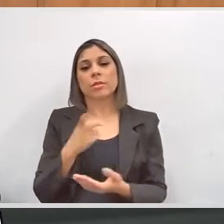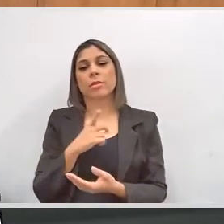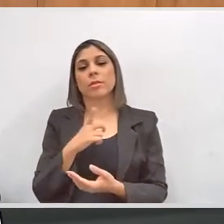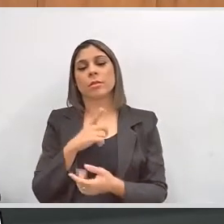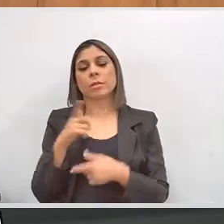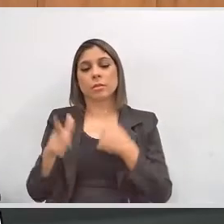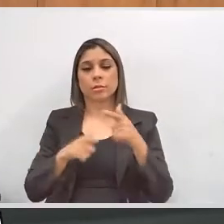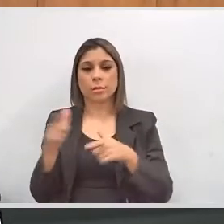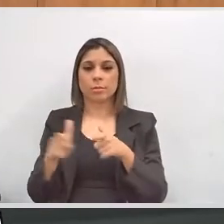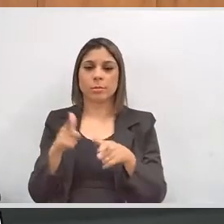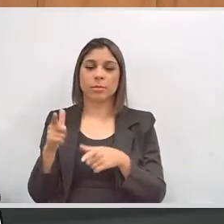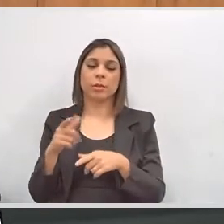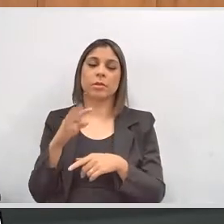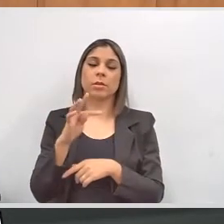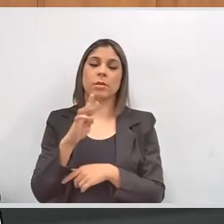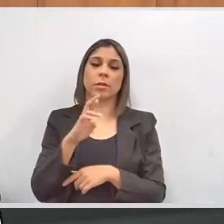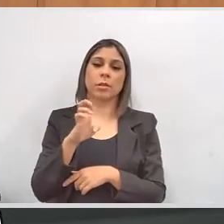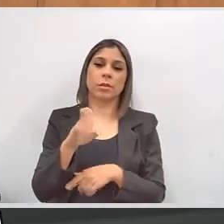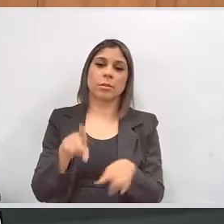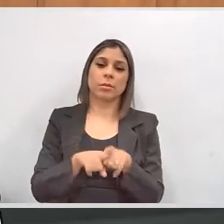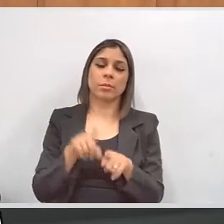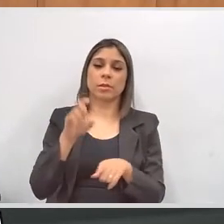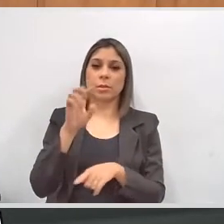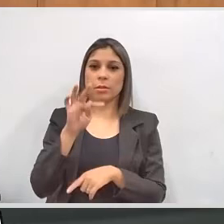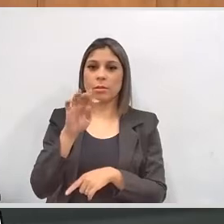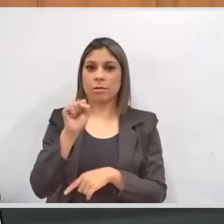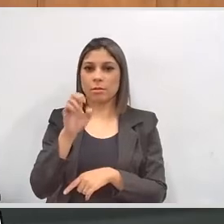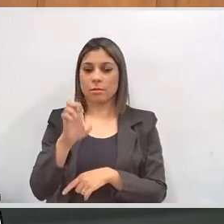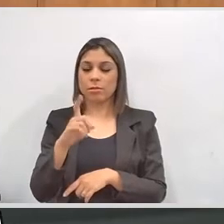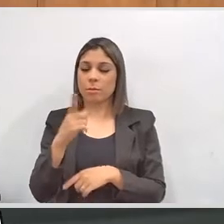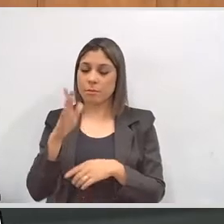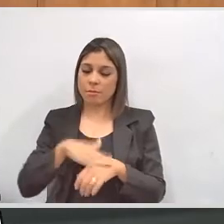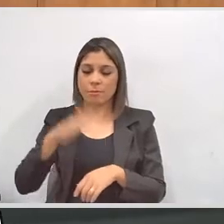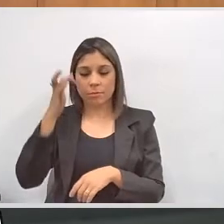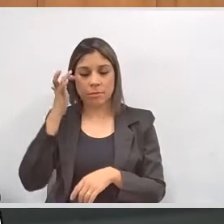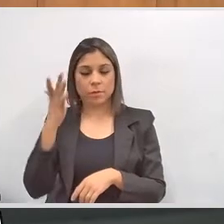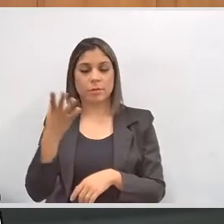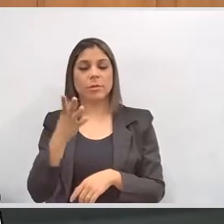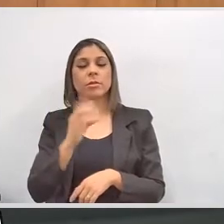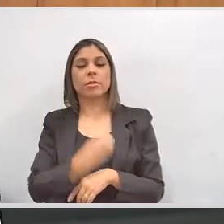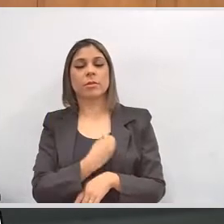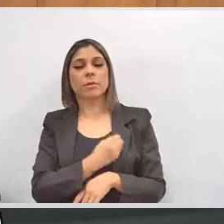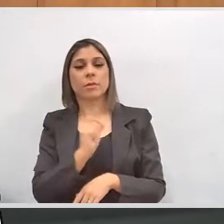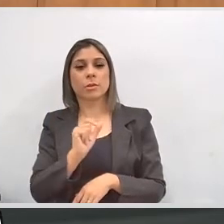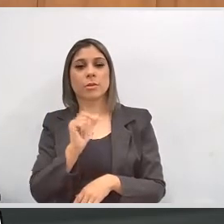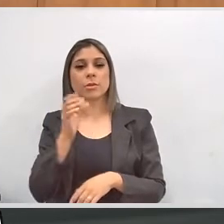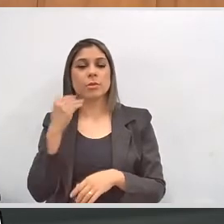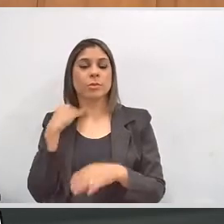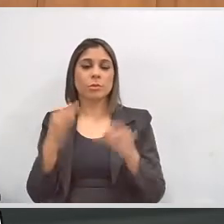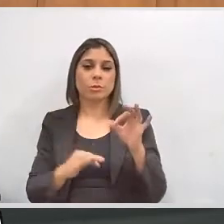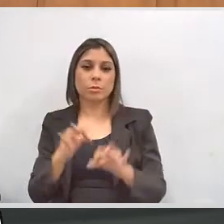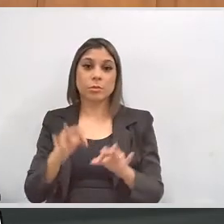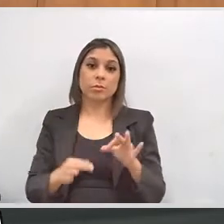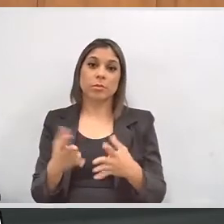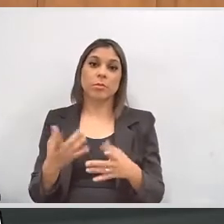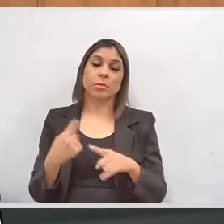ação institucional do TRE e do próprio TSE. Isso facilita muito a vida do juiz, porque